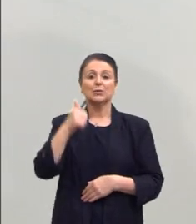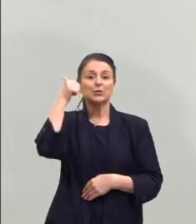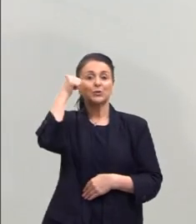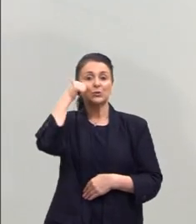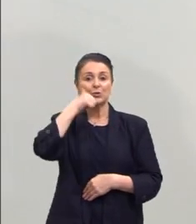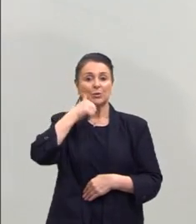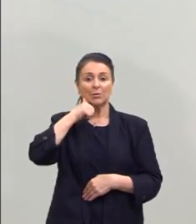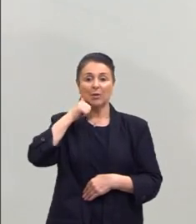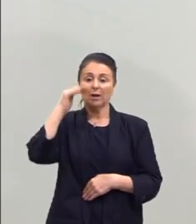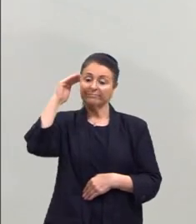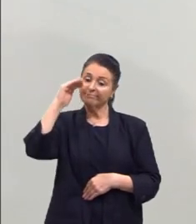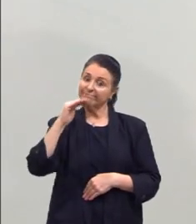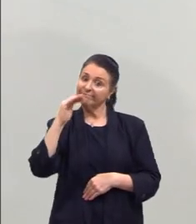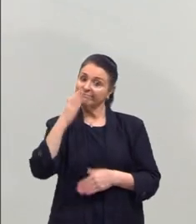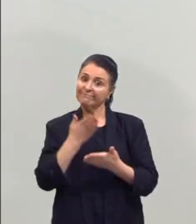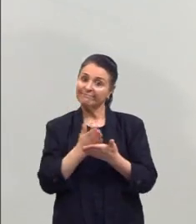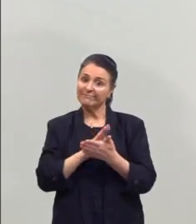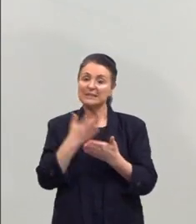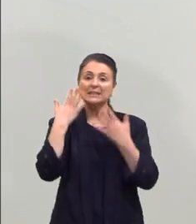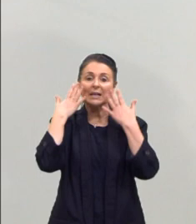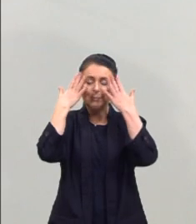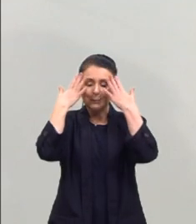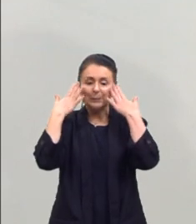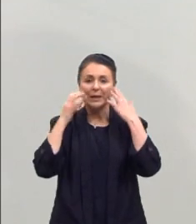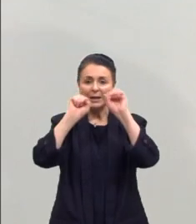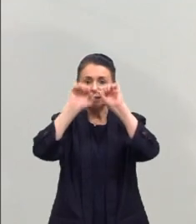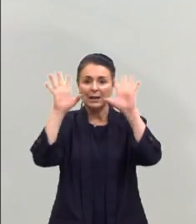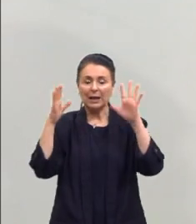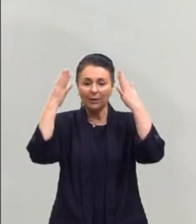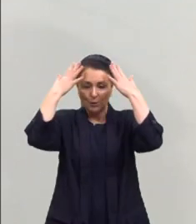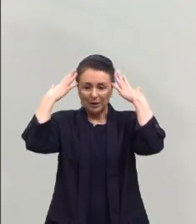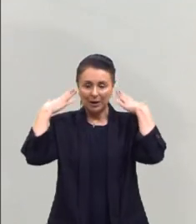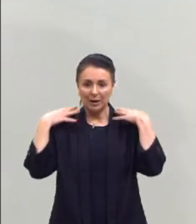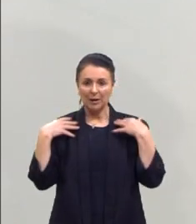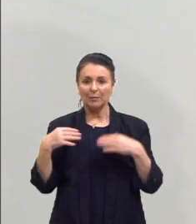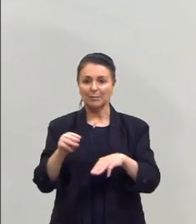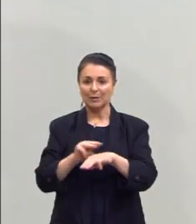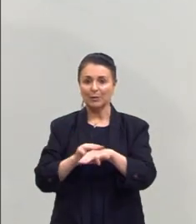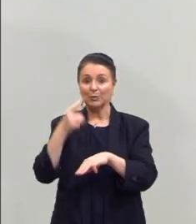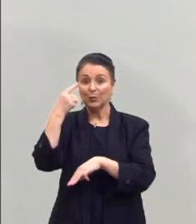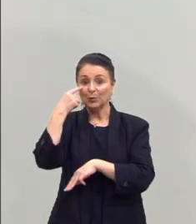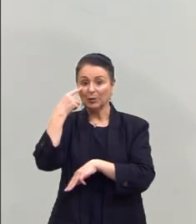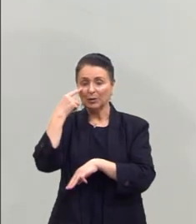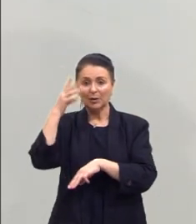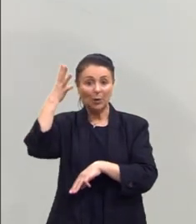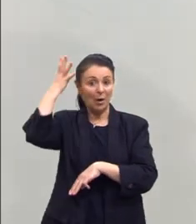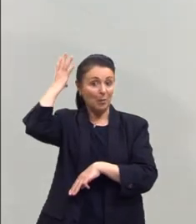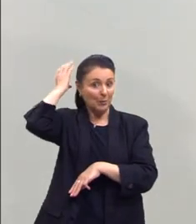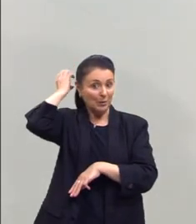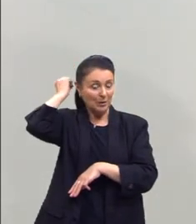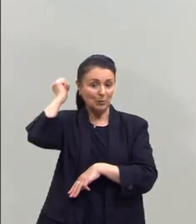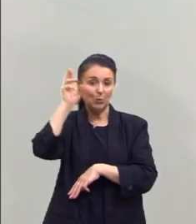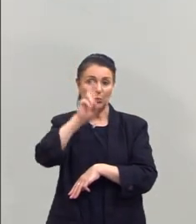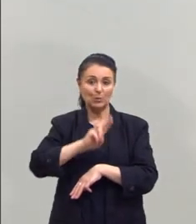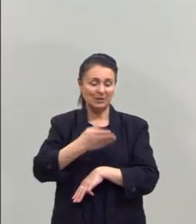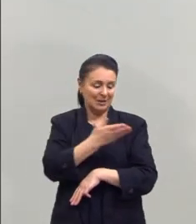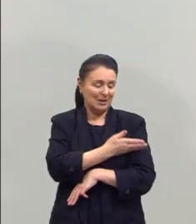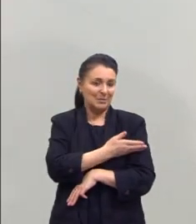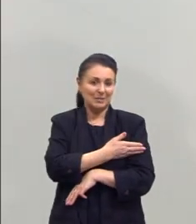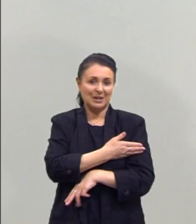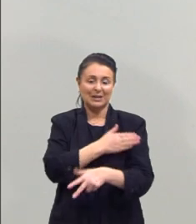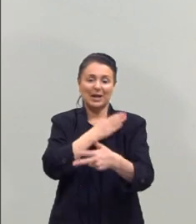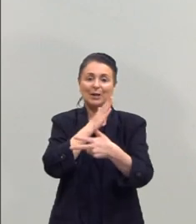mulher de estatura mediana, eu tenho pele clara, cabelos e olhos castanhos, estou com os cabelos presos e usando a camiseta do